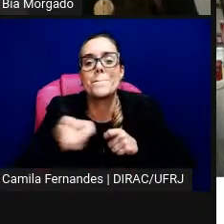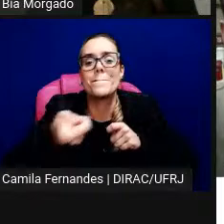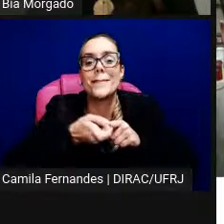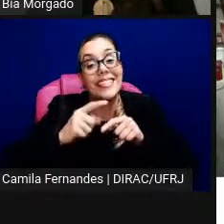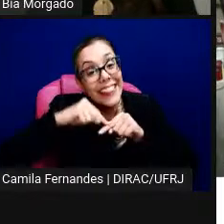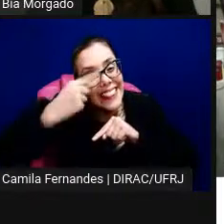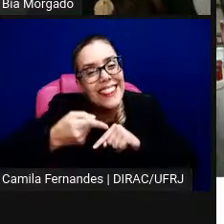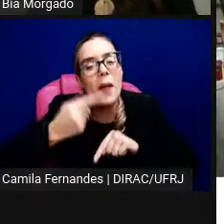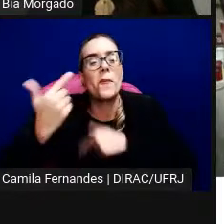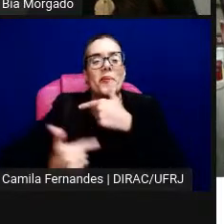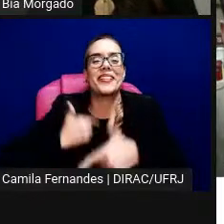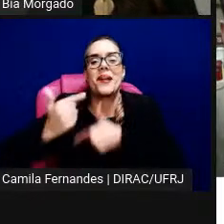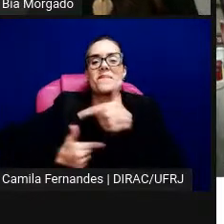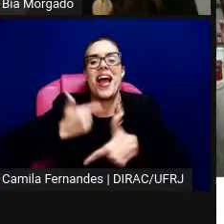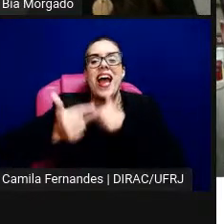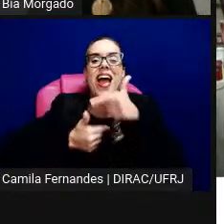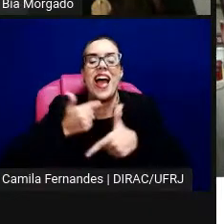mesa